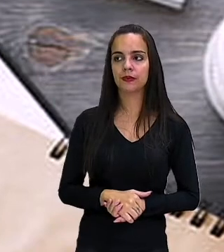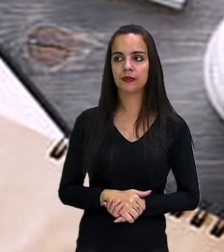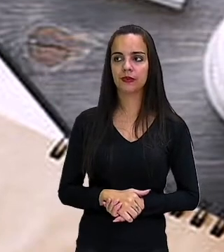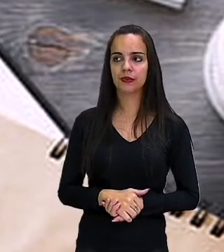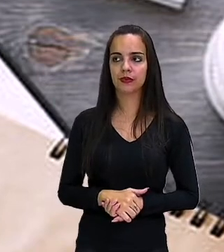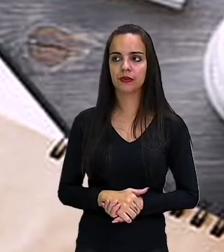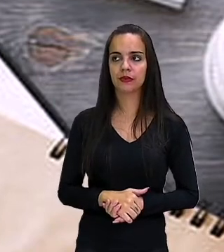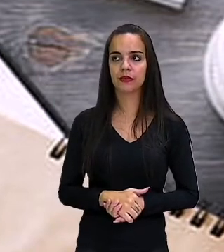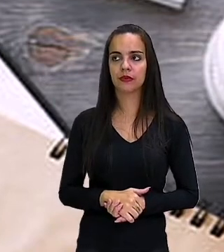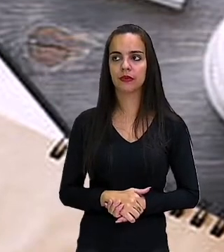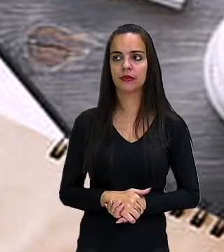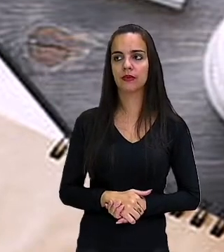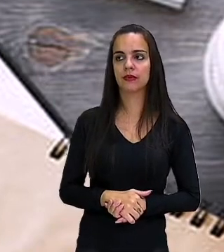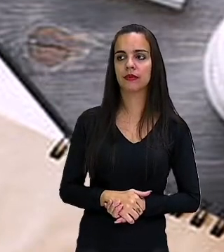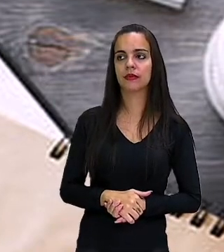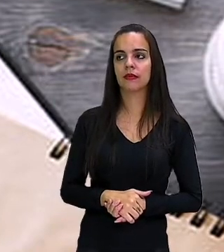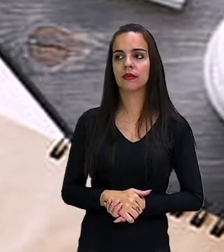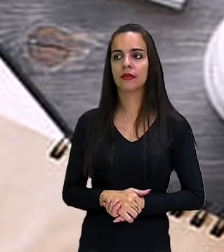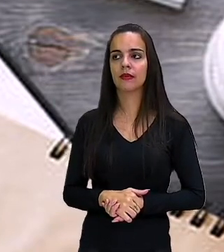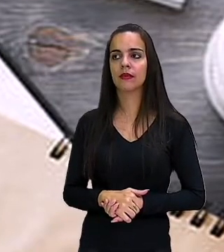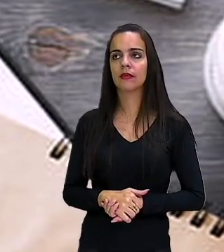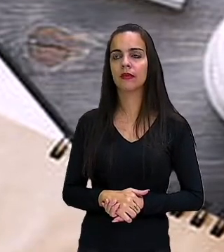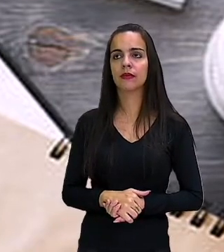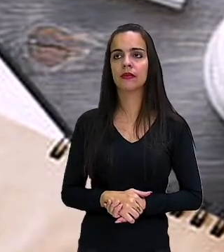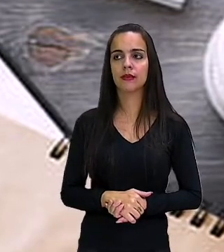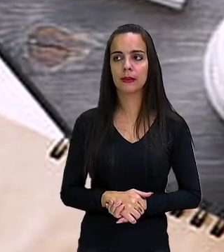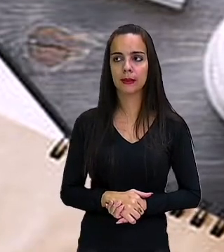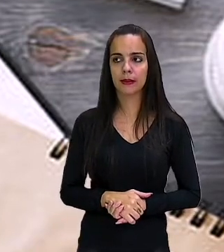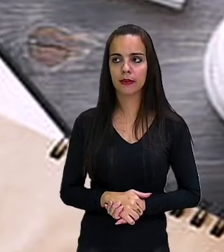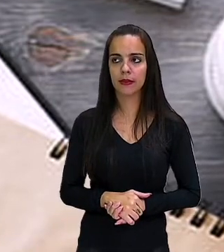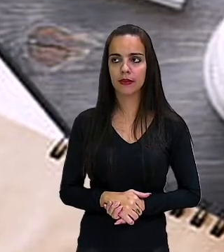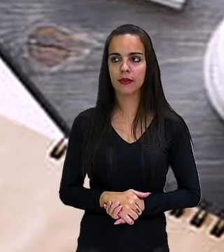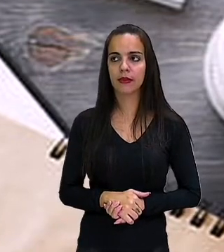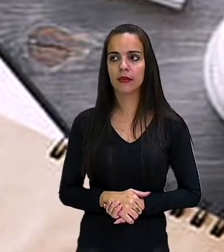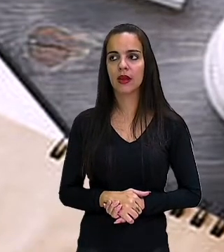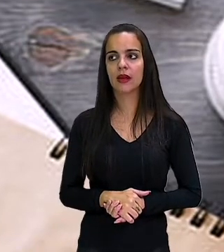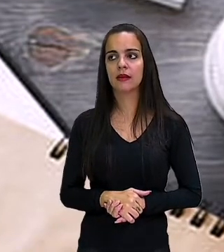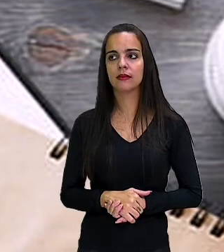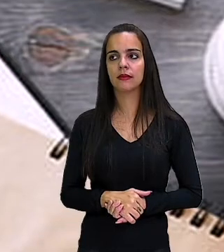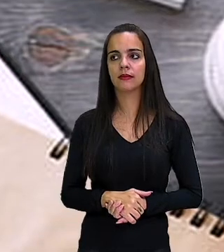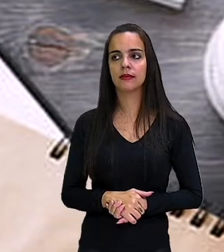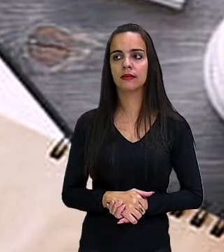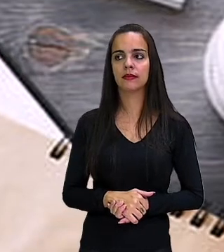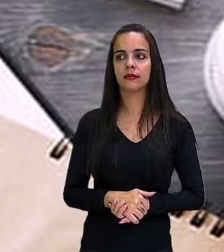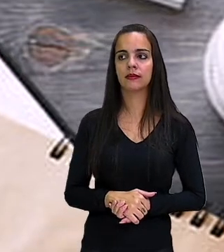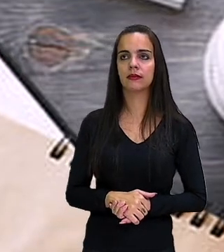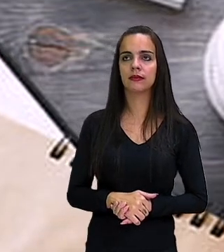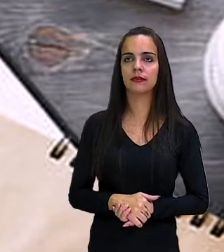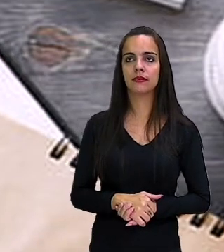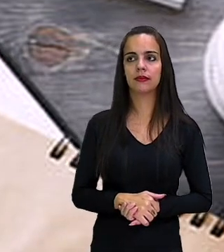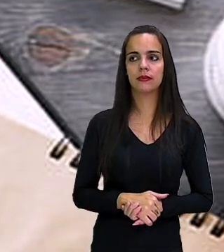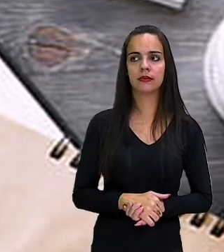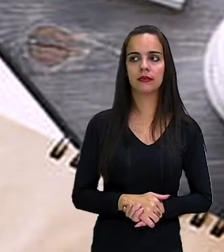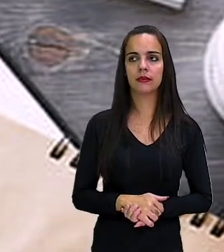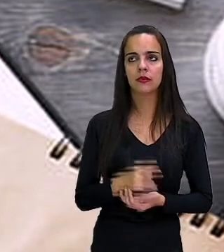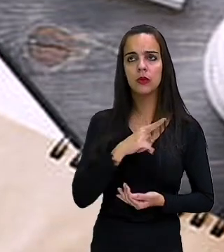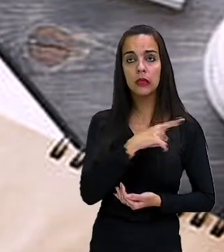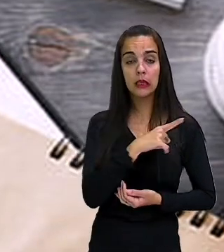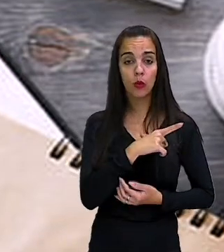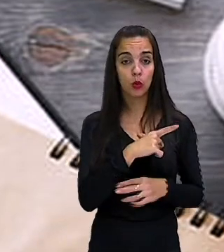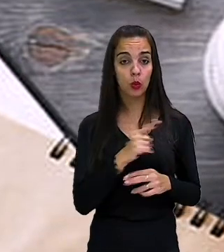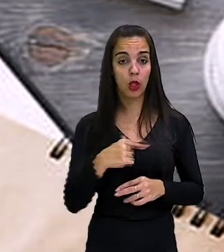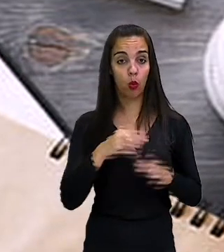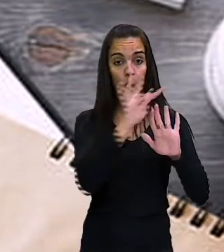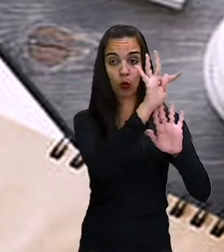relação entre o texto